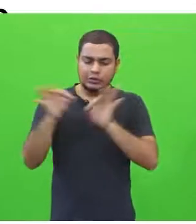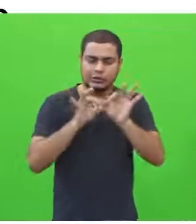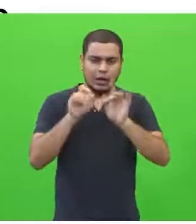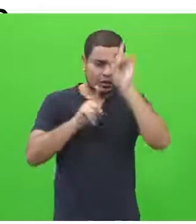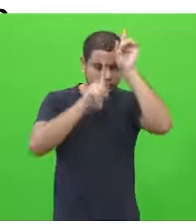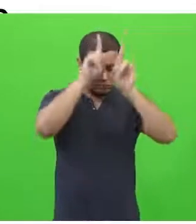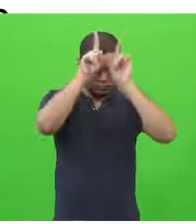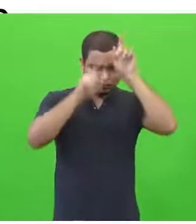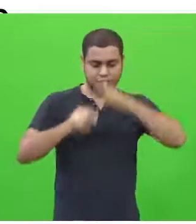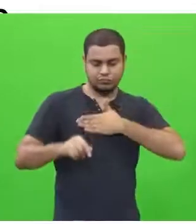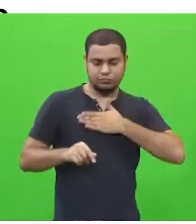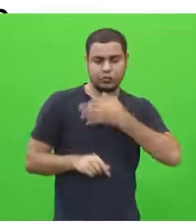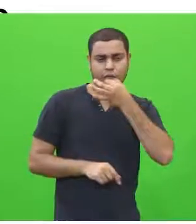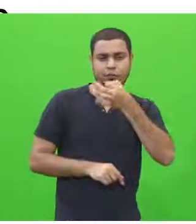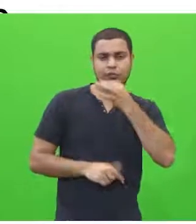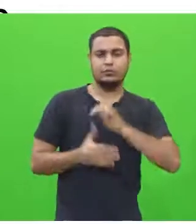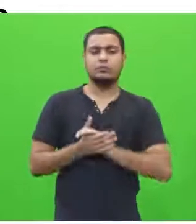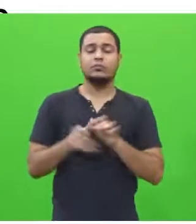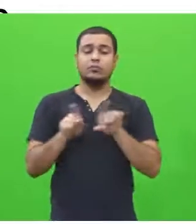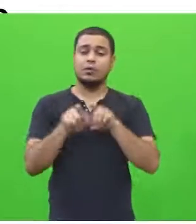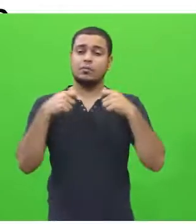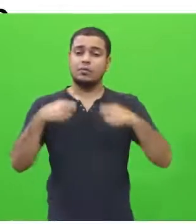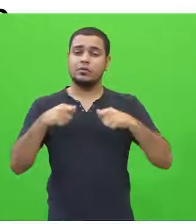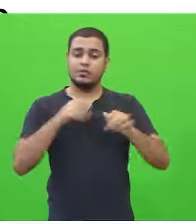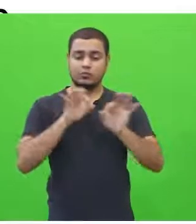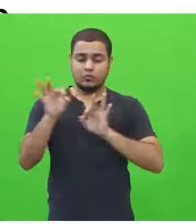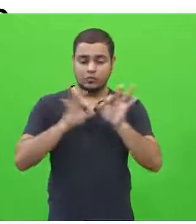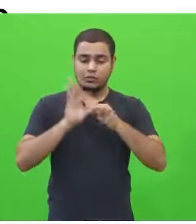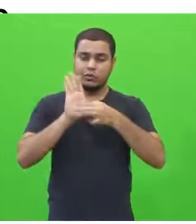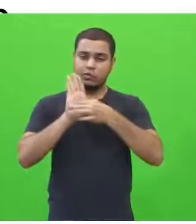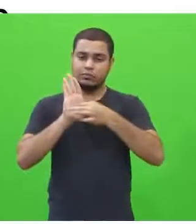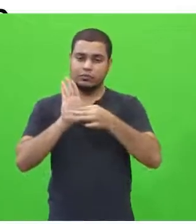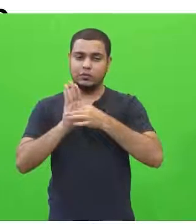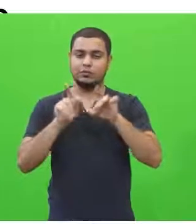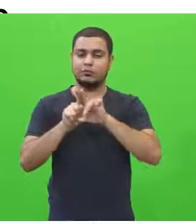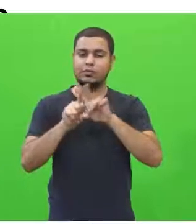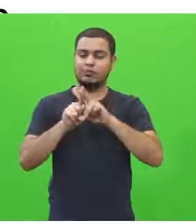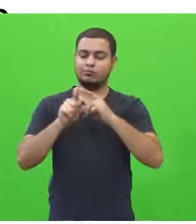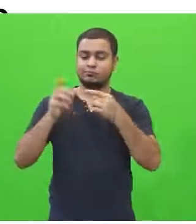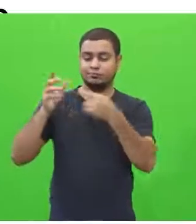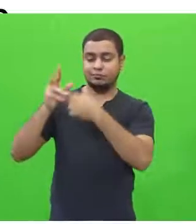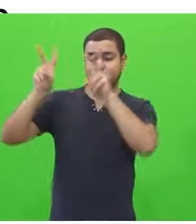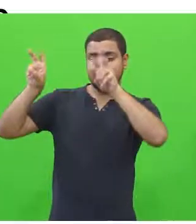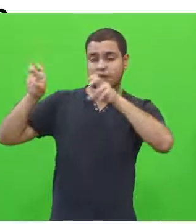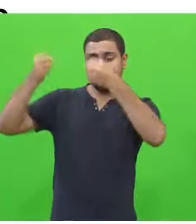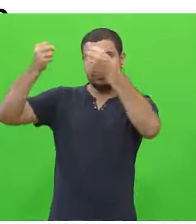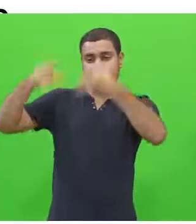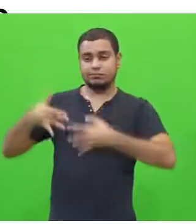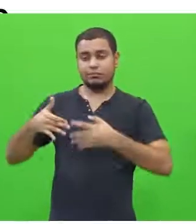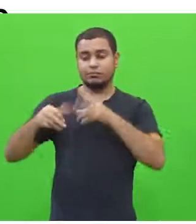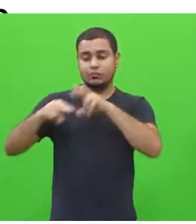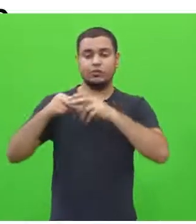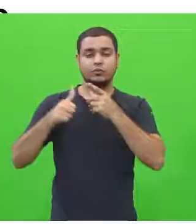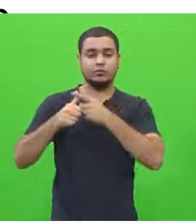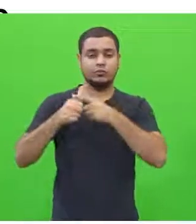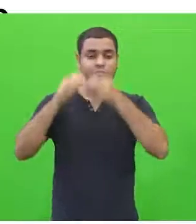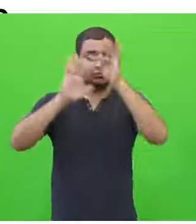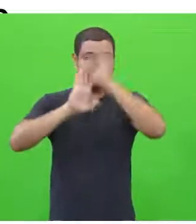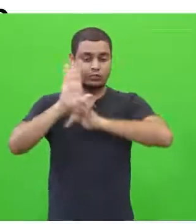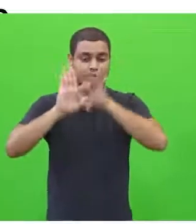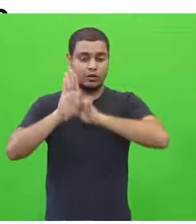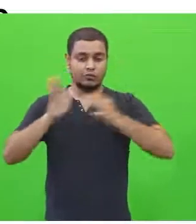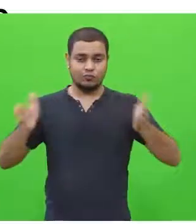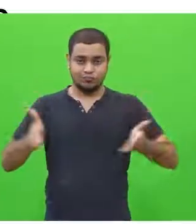uma opinião. Precisamos formalizar uma opinião para defendermos. Então esse primeiro texto motivador,